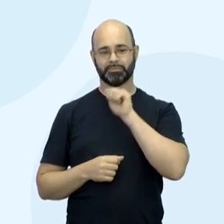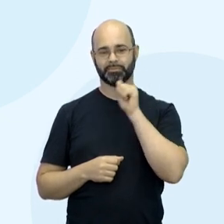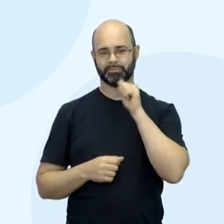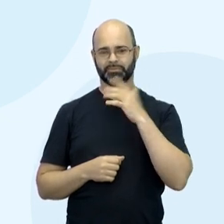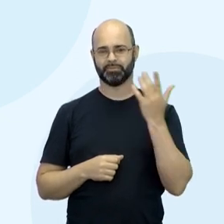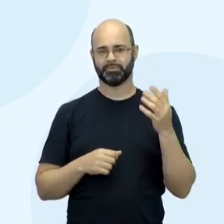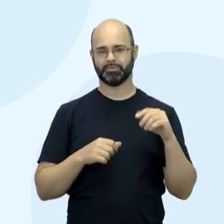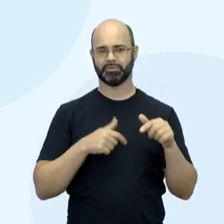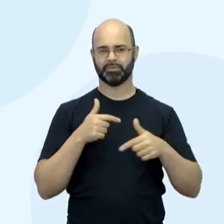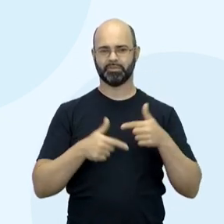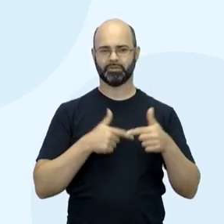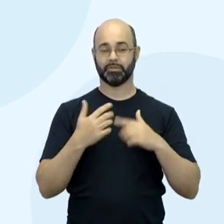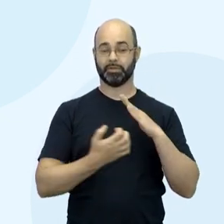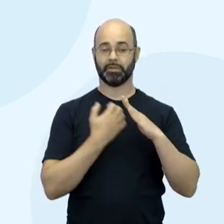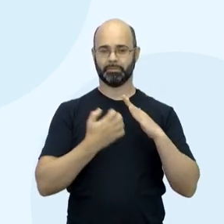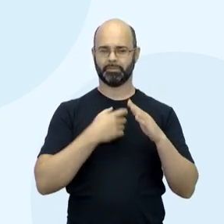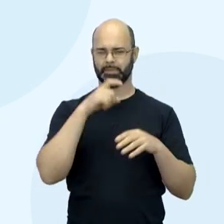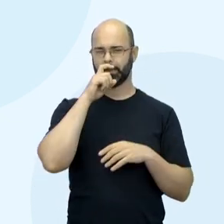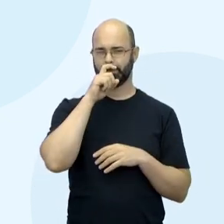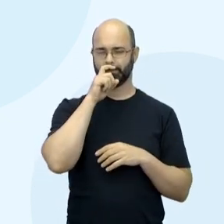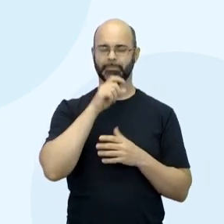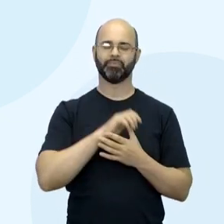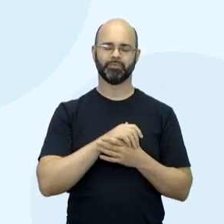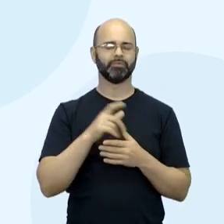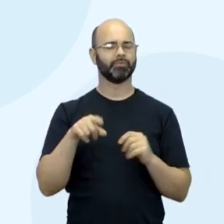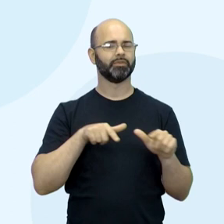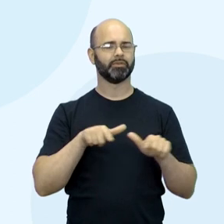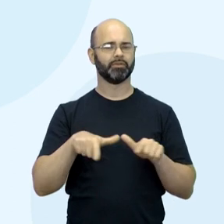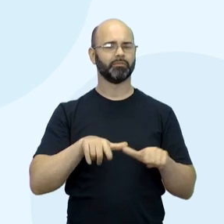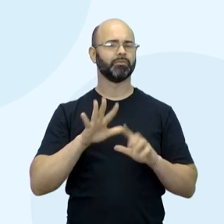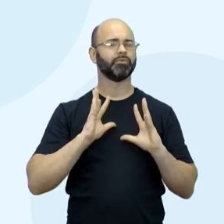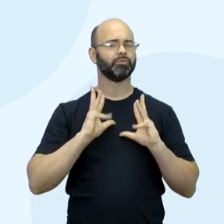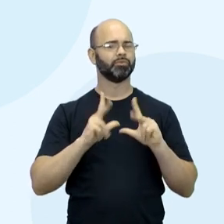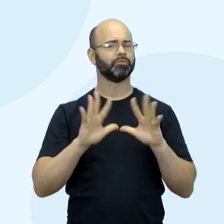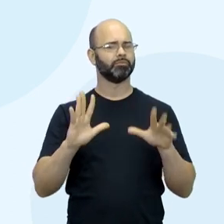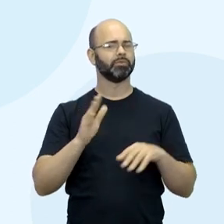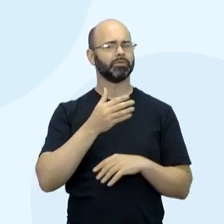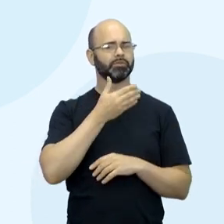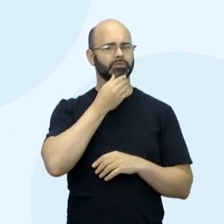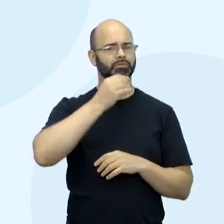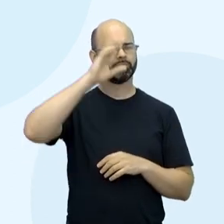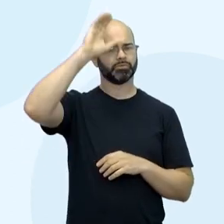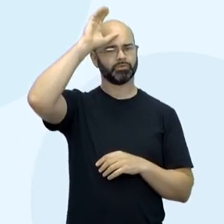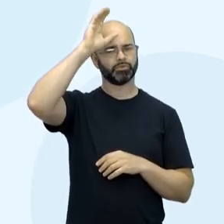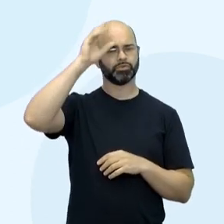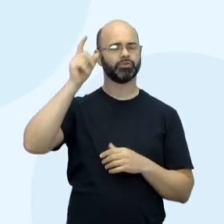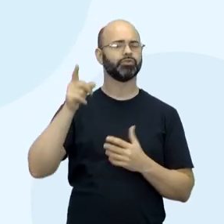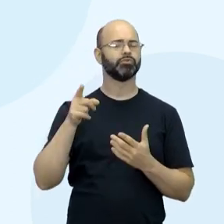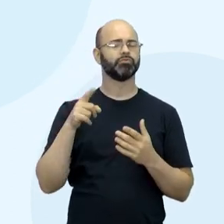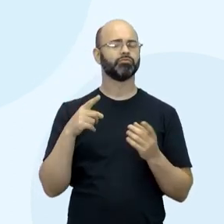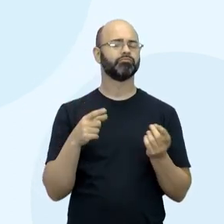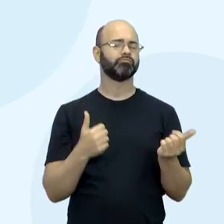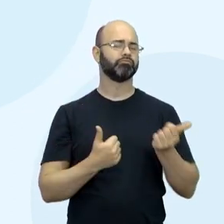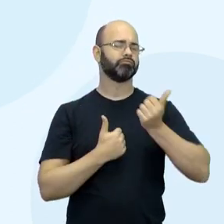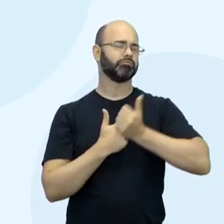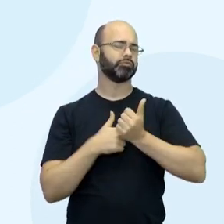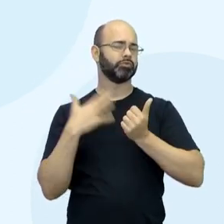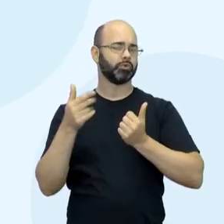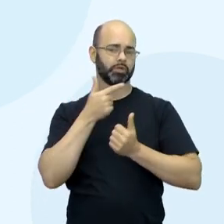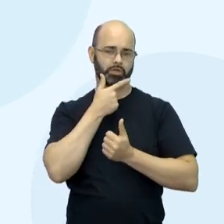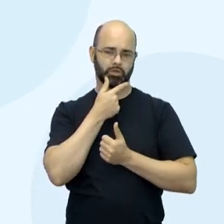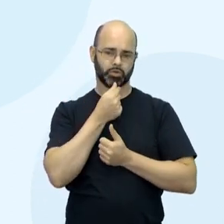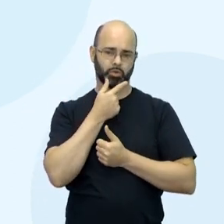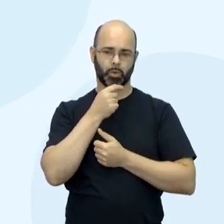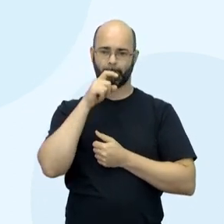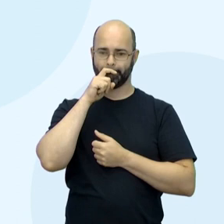A Lion Heart Transport é eficiente em todos os trabalhos que realiza. Porém, seu tio assume o comando da empresa quando seu pai adoece.